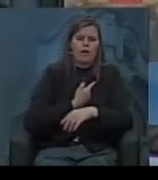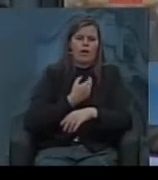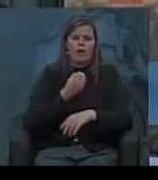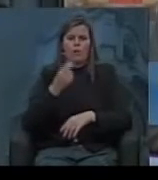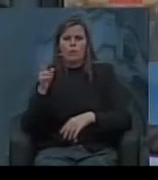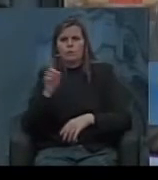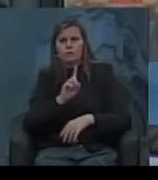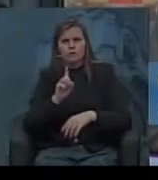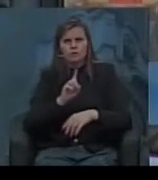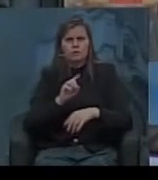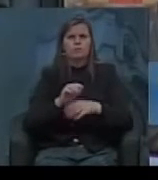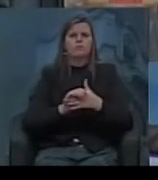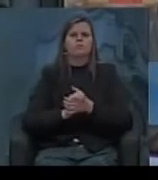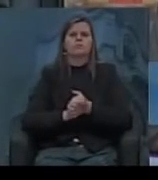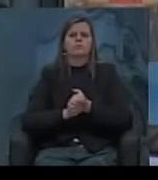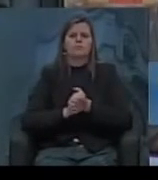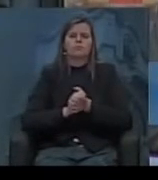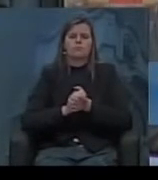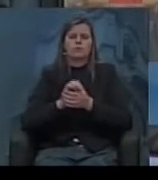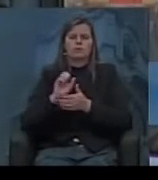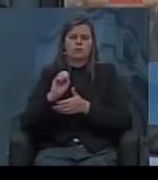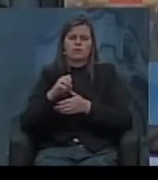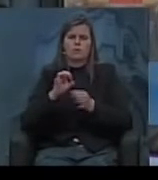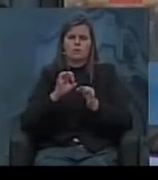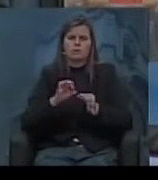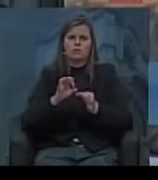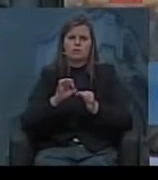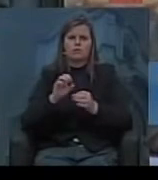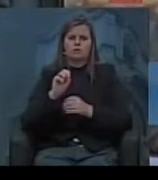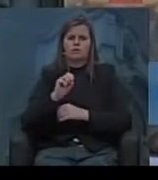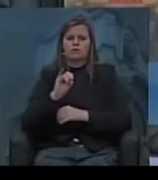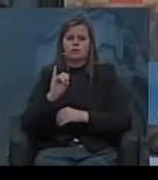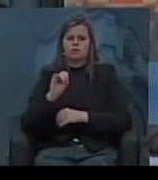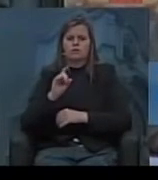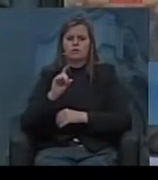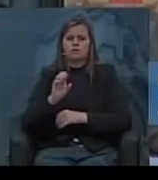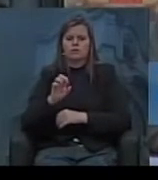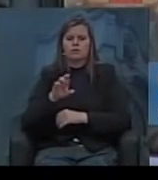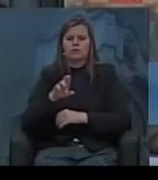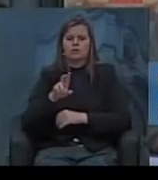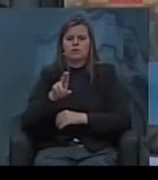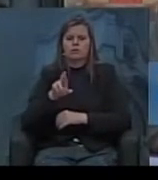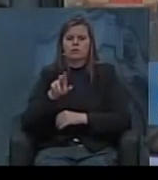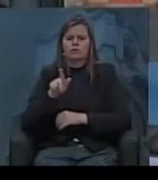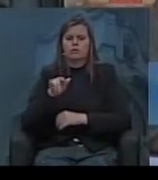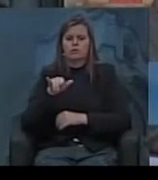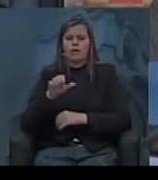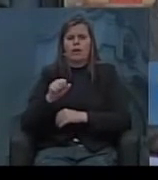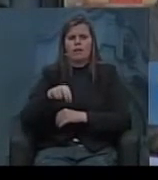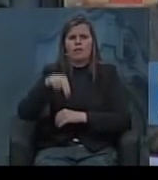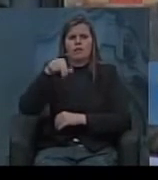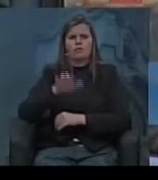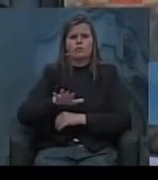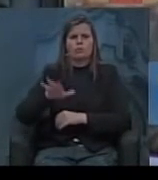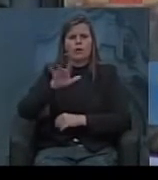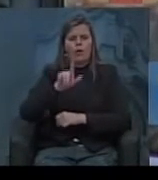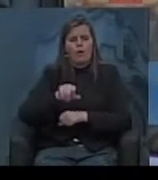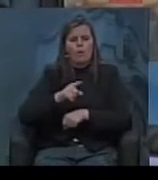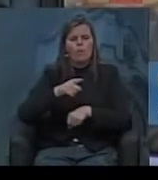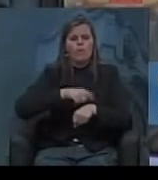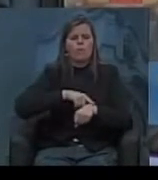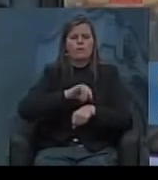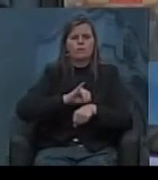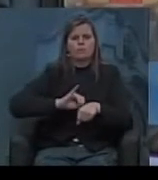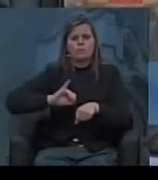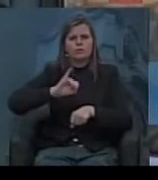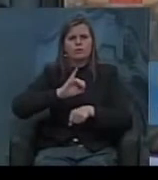CN da siderúrgica com certeza a siderúrgica nacional vai ser um momento extremamente importante para o processo de